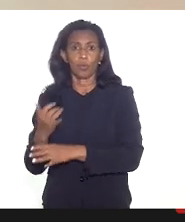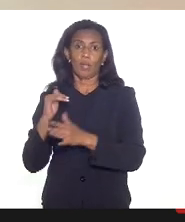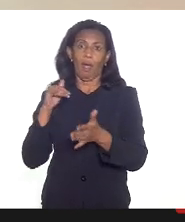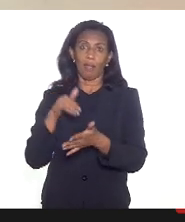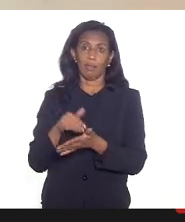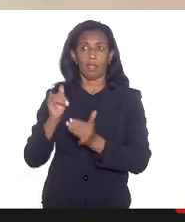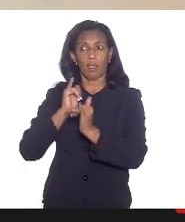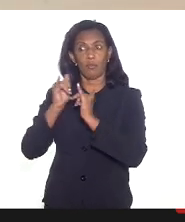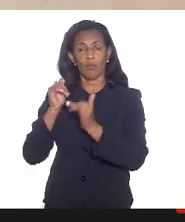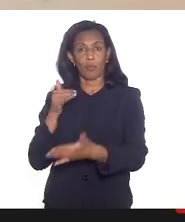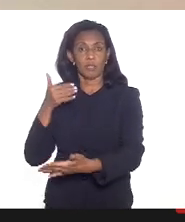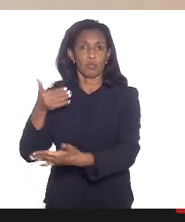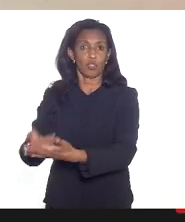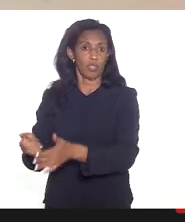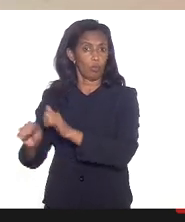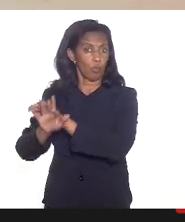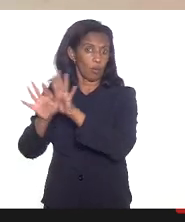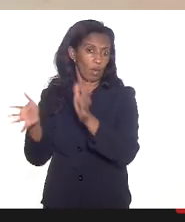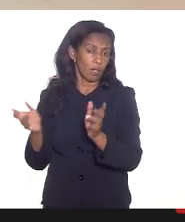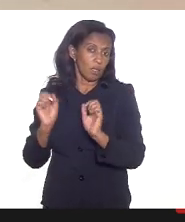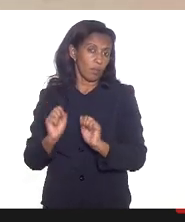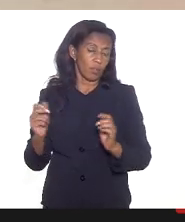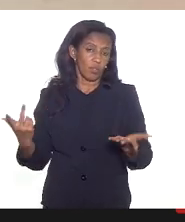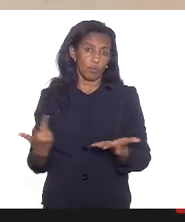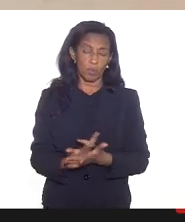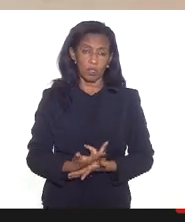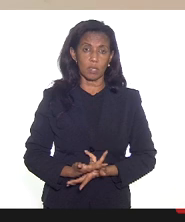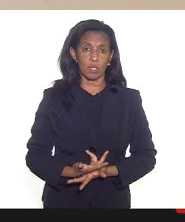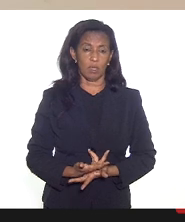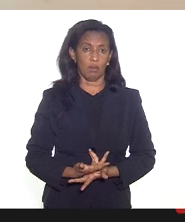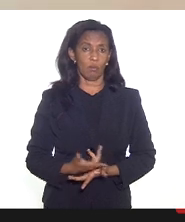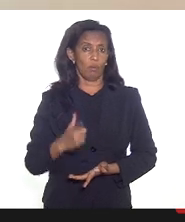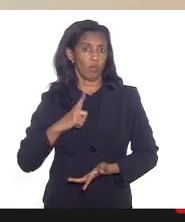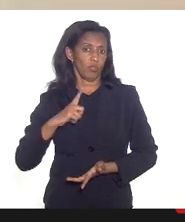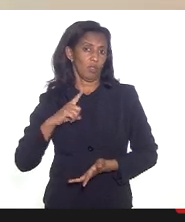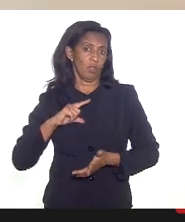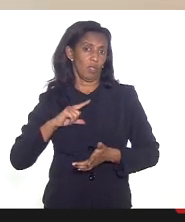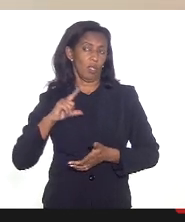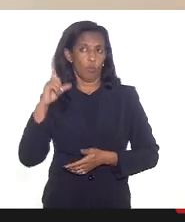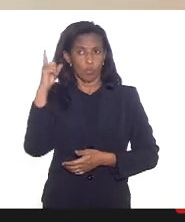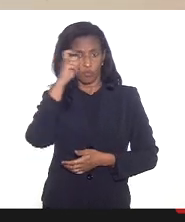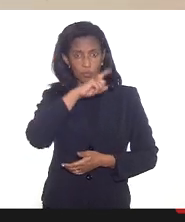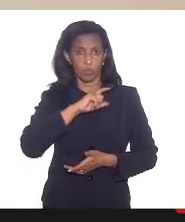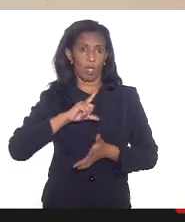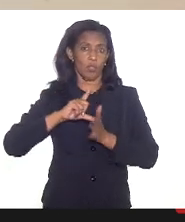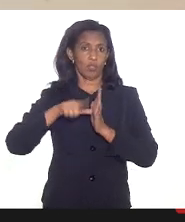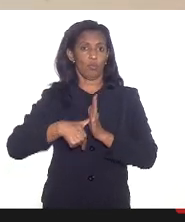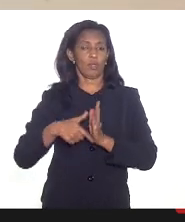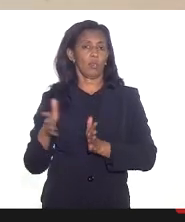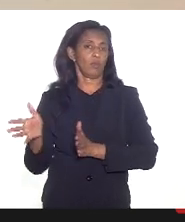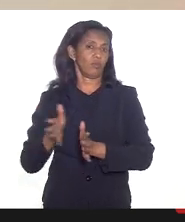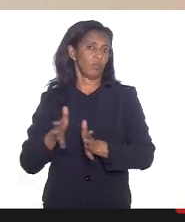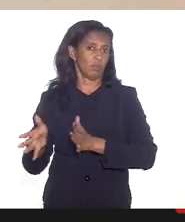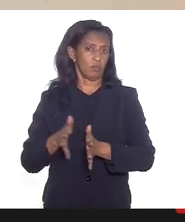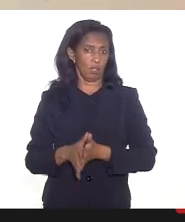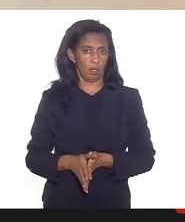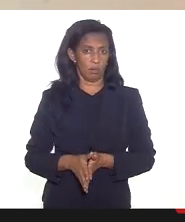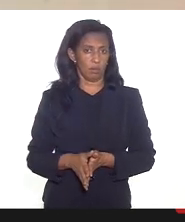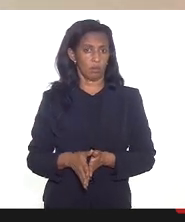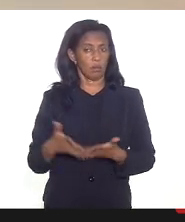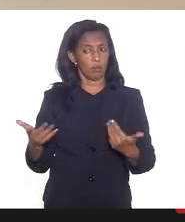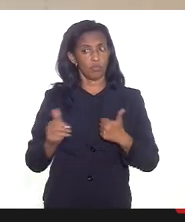chegue lá com clareza isso pode pode gerar alguma atrasa alguma dificuldade de acesso então a gente